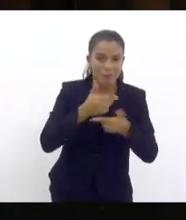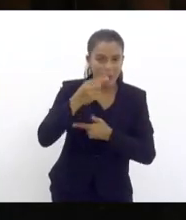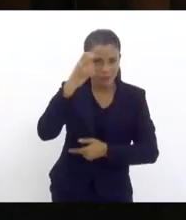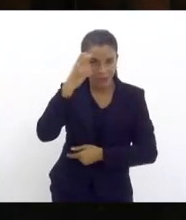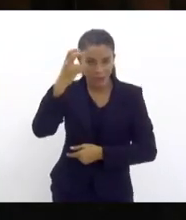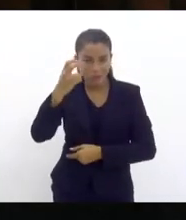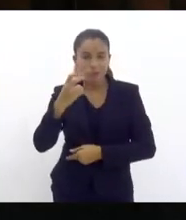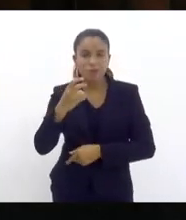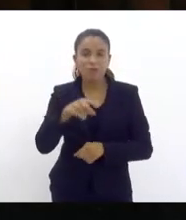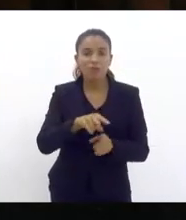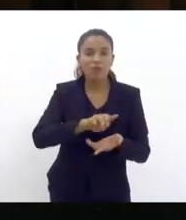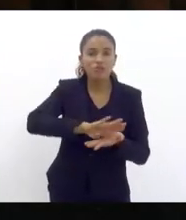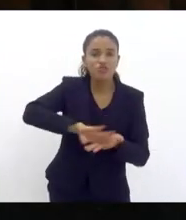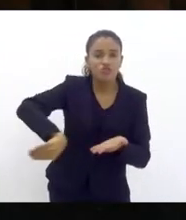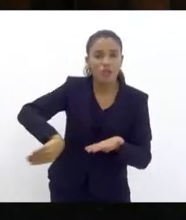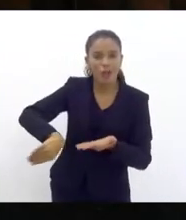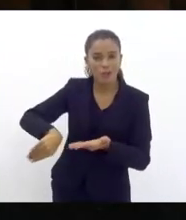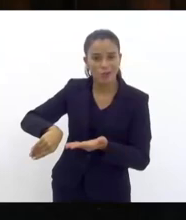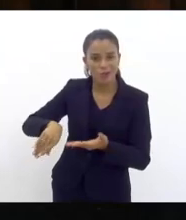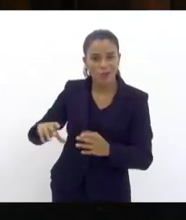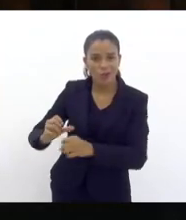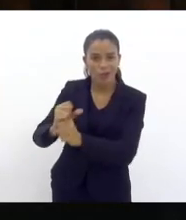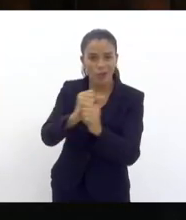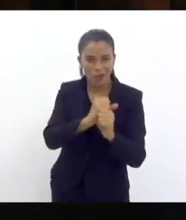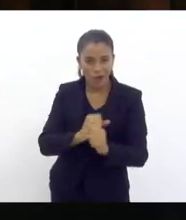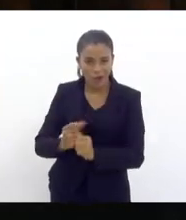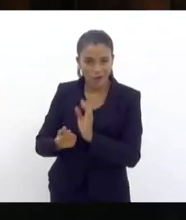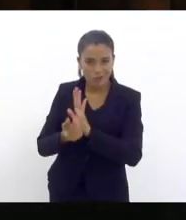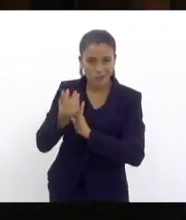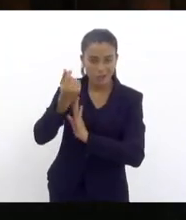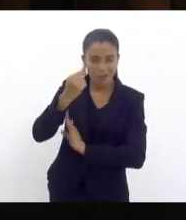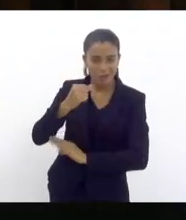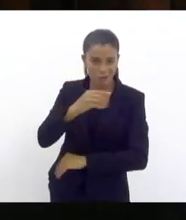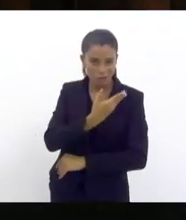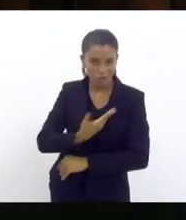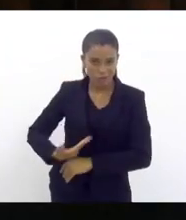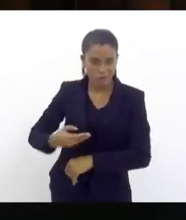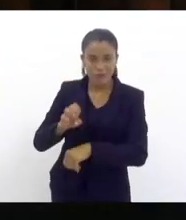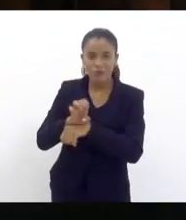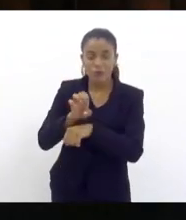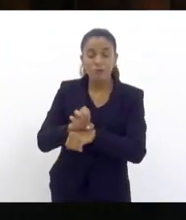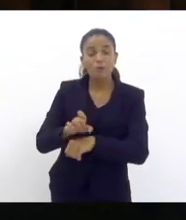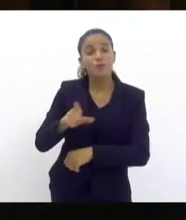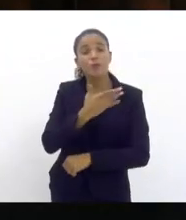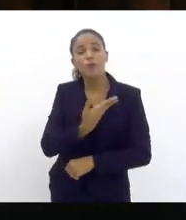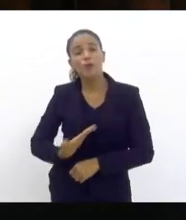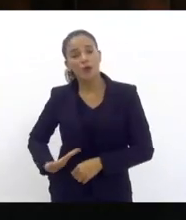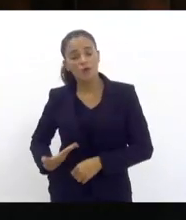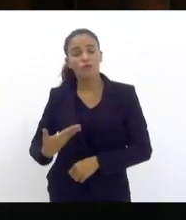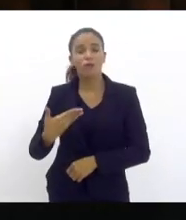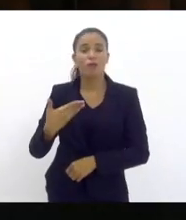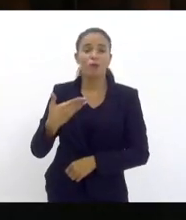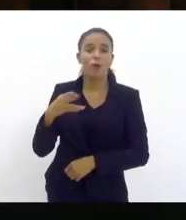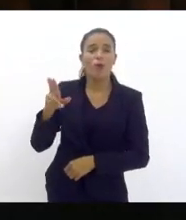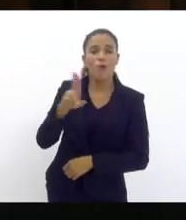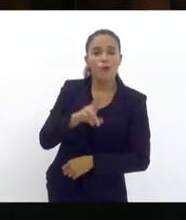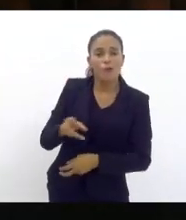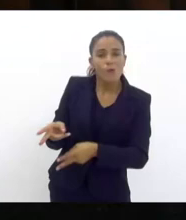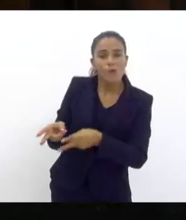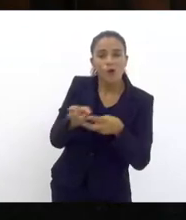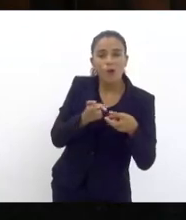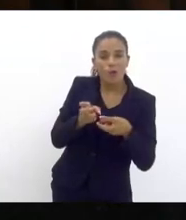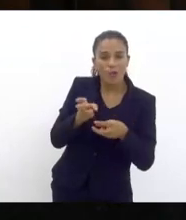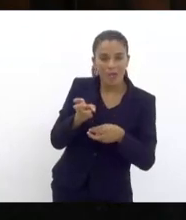do orçamento do Estado. Ou seja, o governador do Estado utiliza a polícia militar e a polícia civil